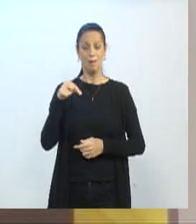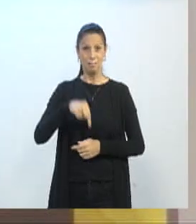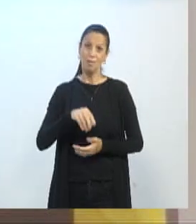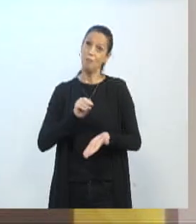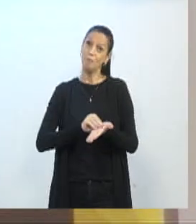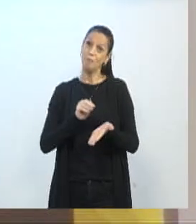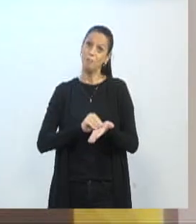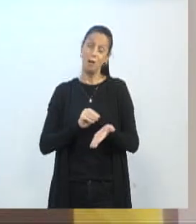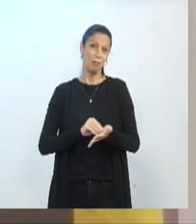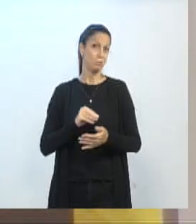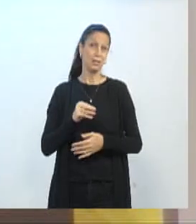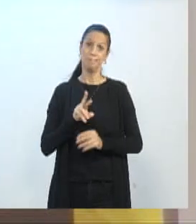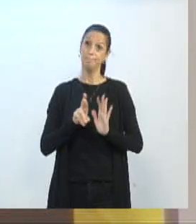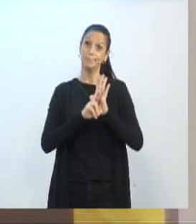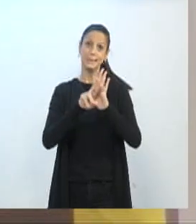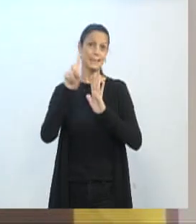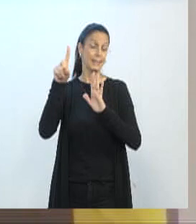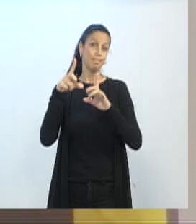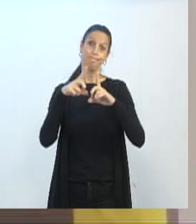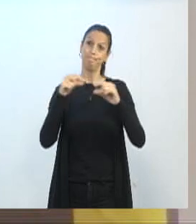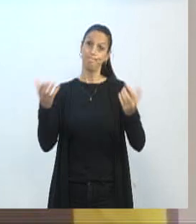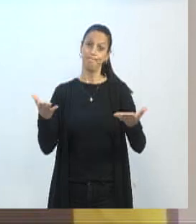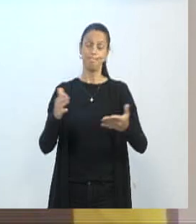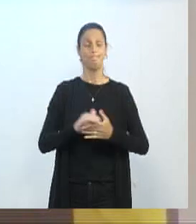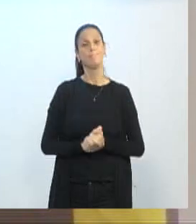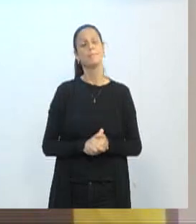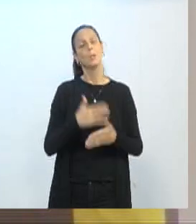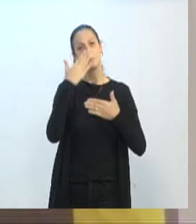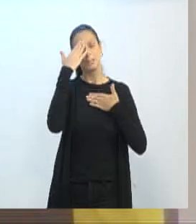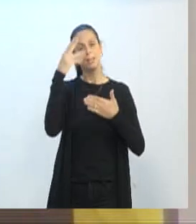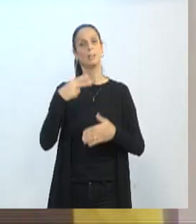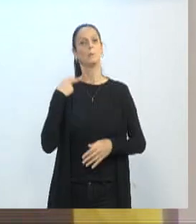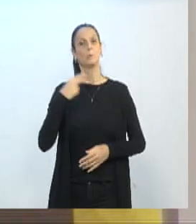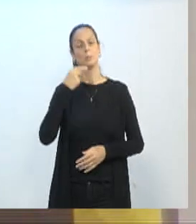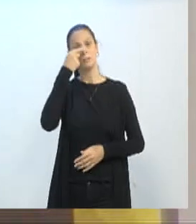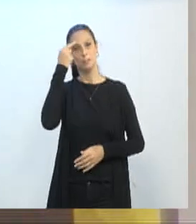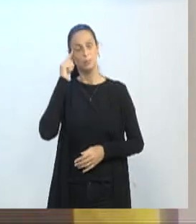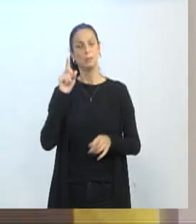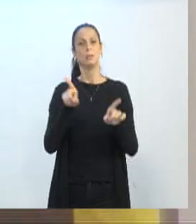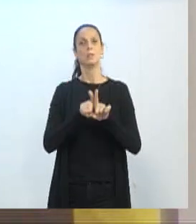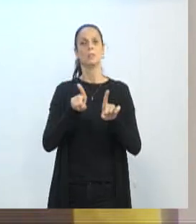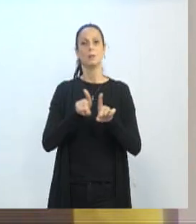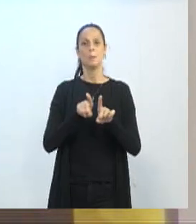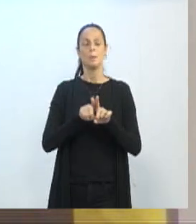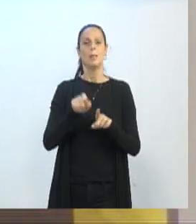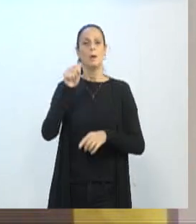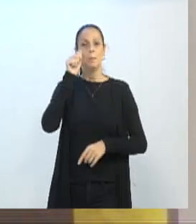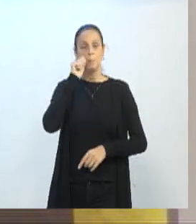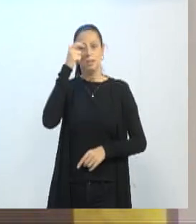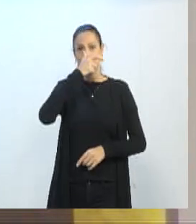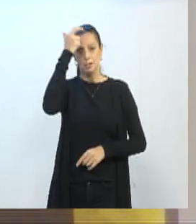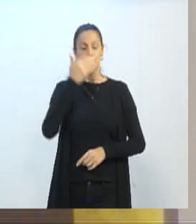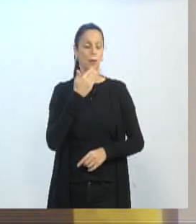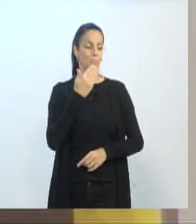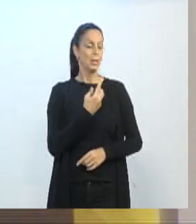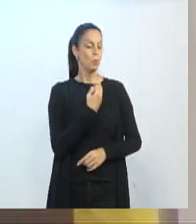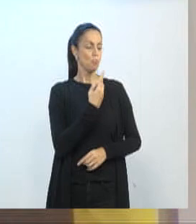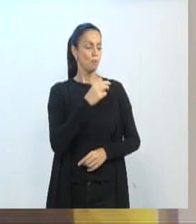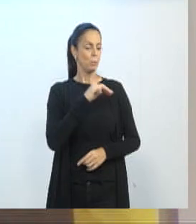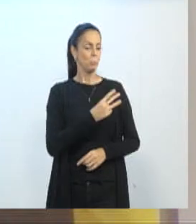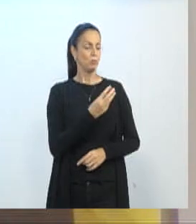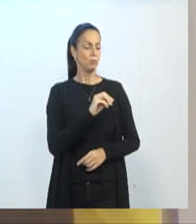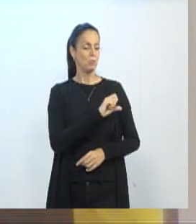Muito obrigado, vereadorito, vereador Adriano, vereador Almir Vieira. Gostaria de pedir mais um minuto e meio para